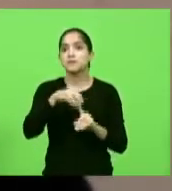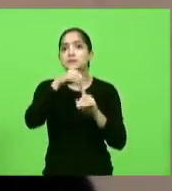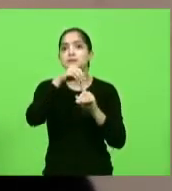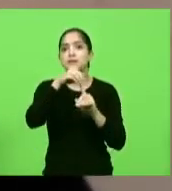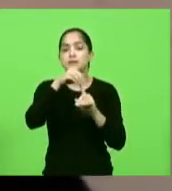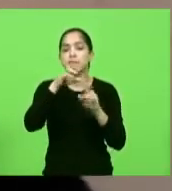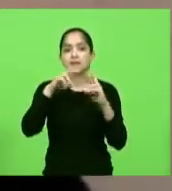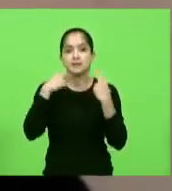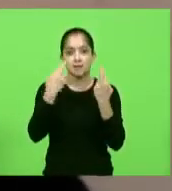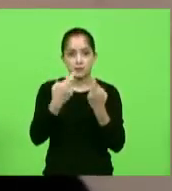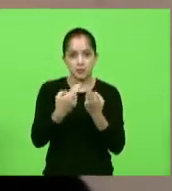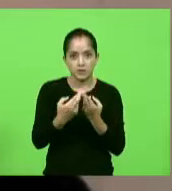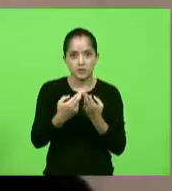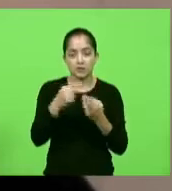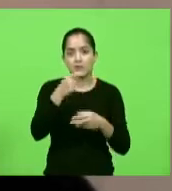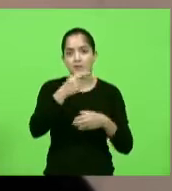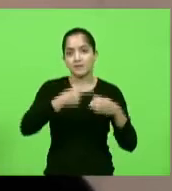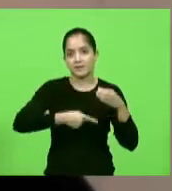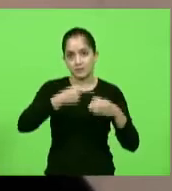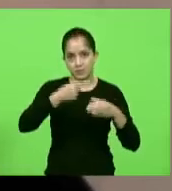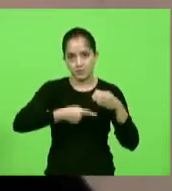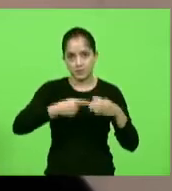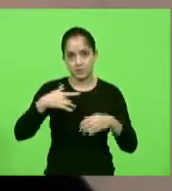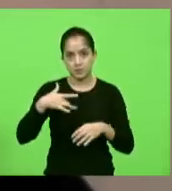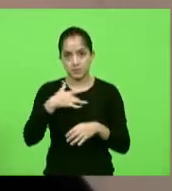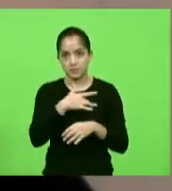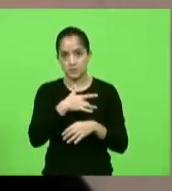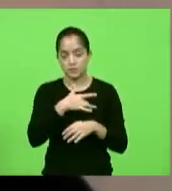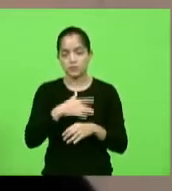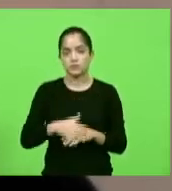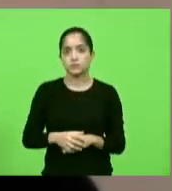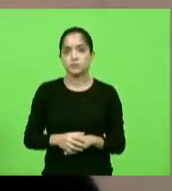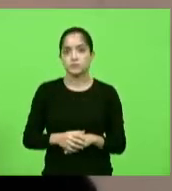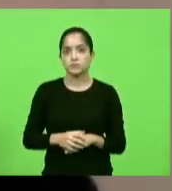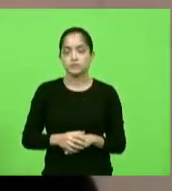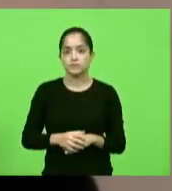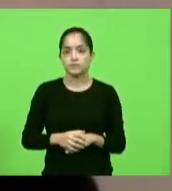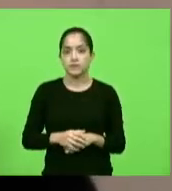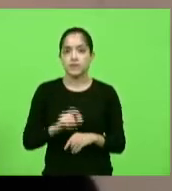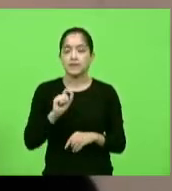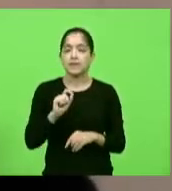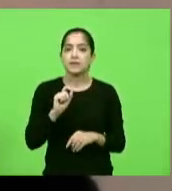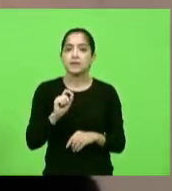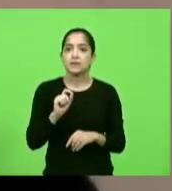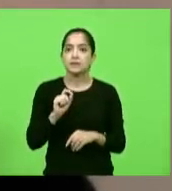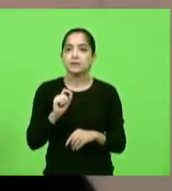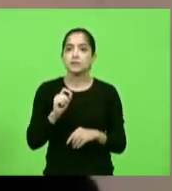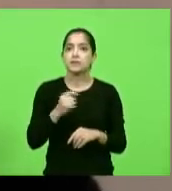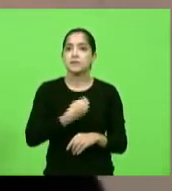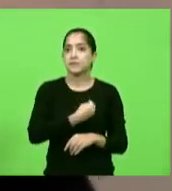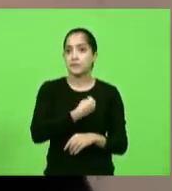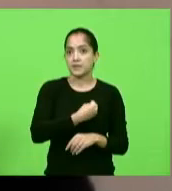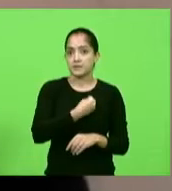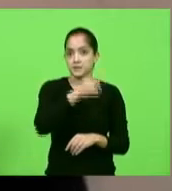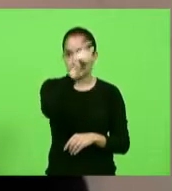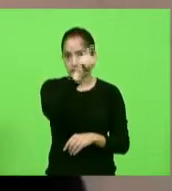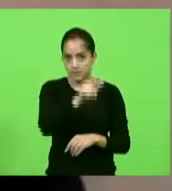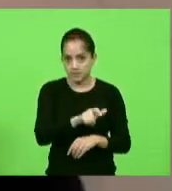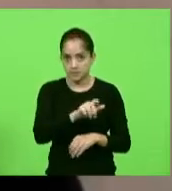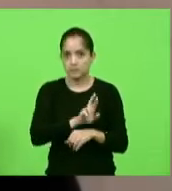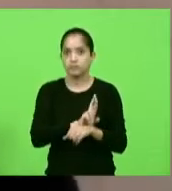nossa última reunião da Comissão de Saúde, em que tivemos a presença dos